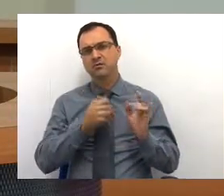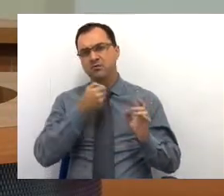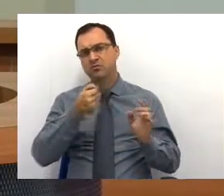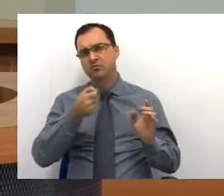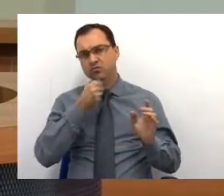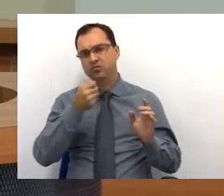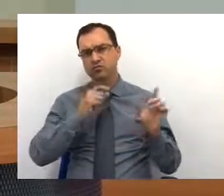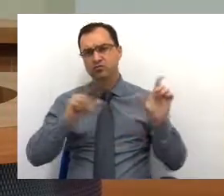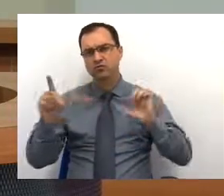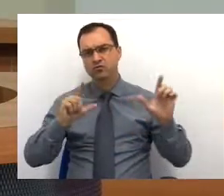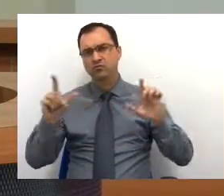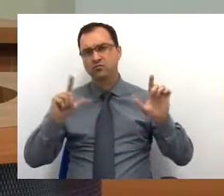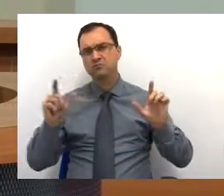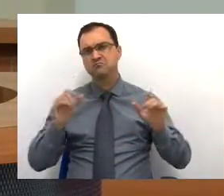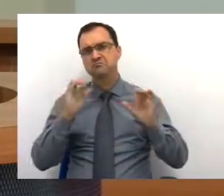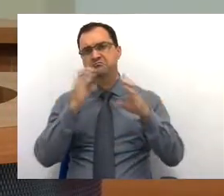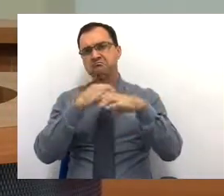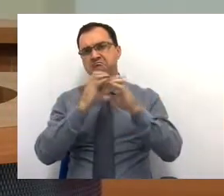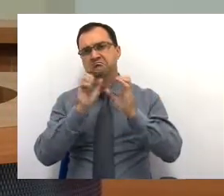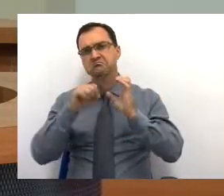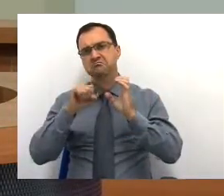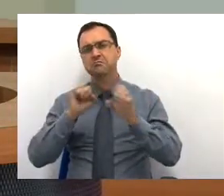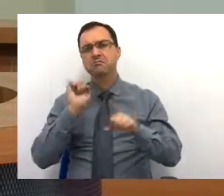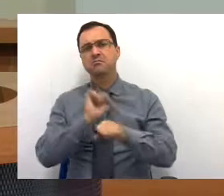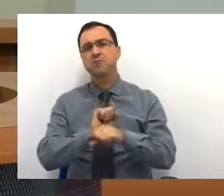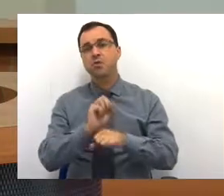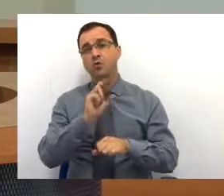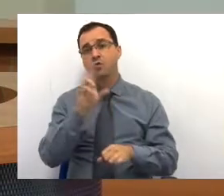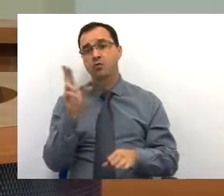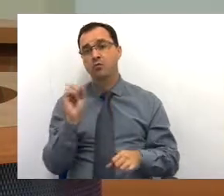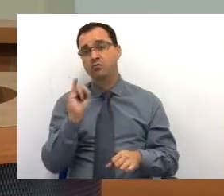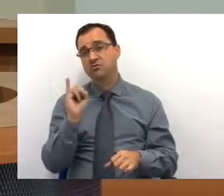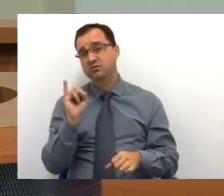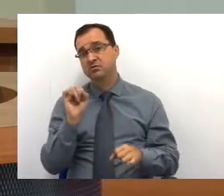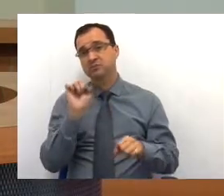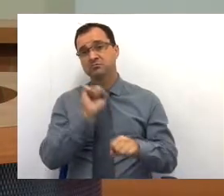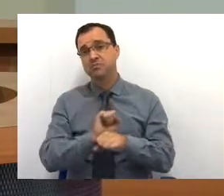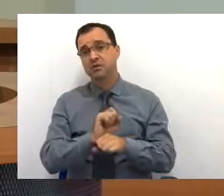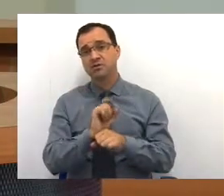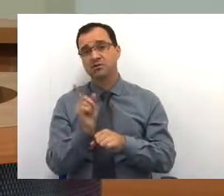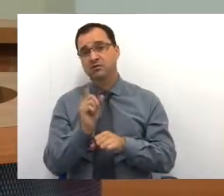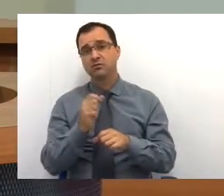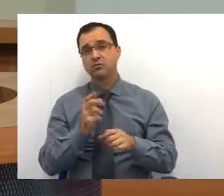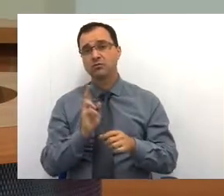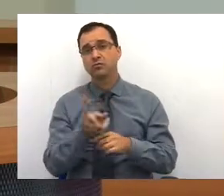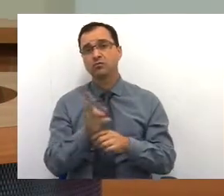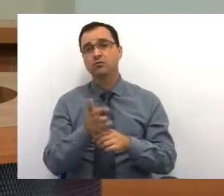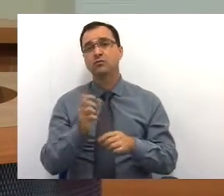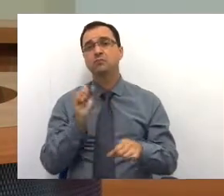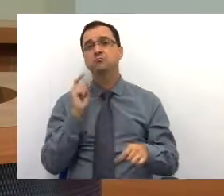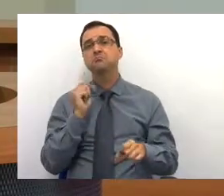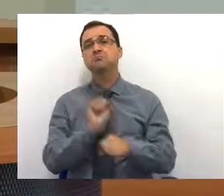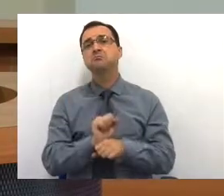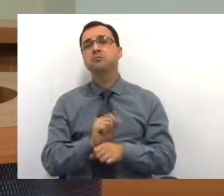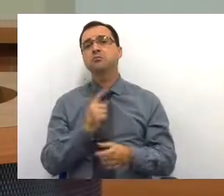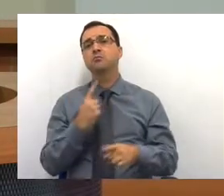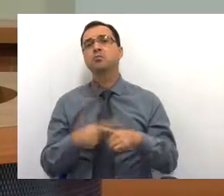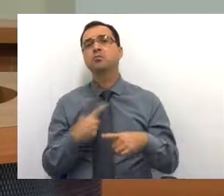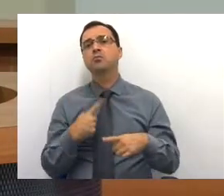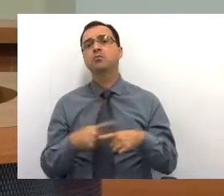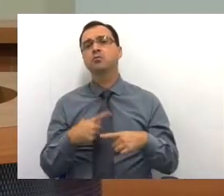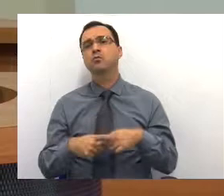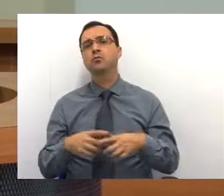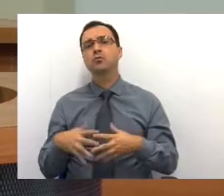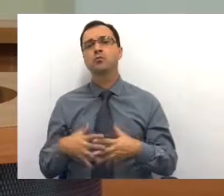midiáticas. Quais estão paradas ou, se já não estão mais paradas, e quais foram os motivos? Quais aparelhos